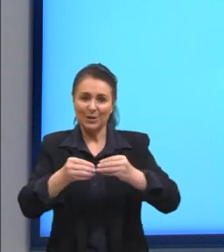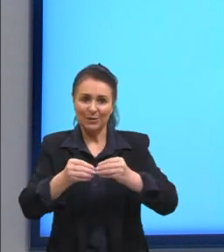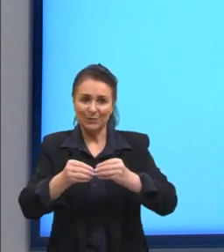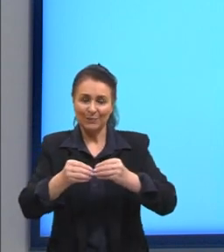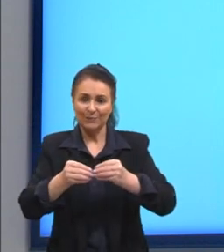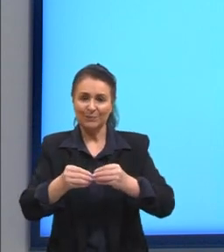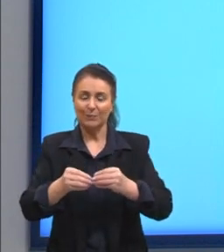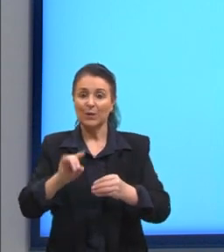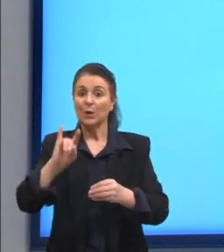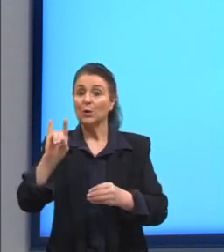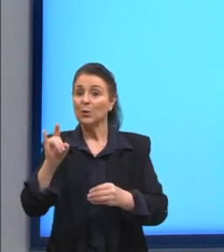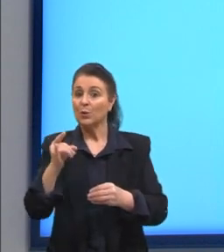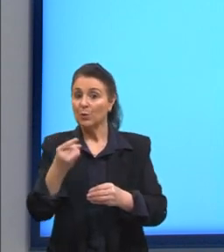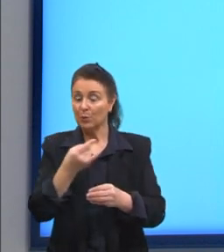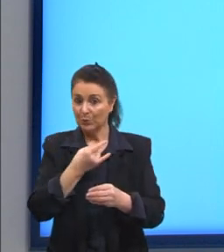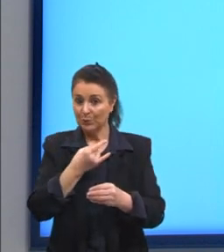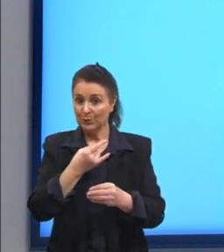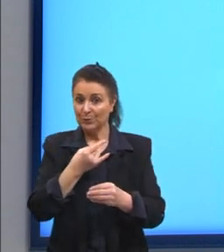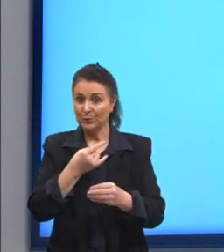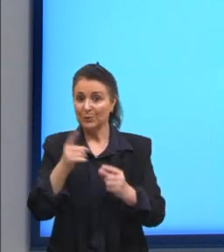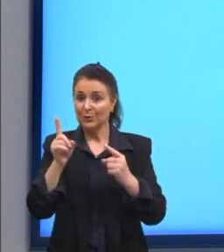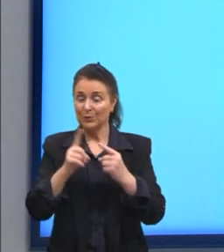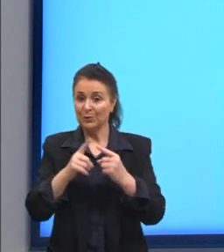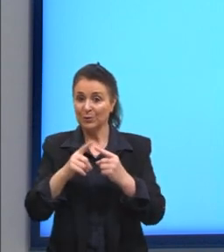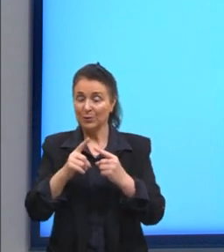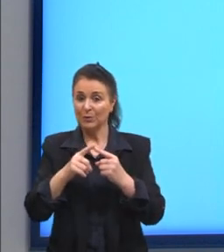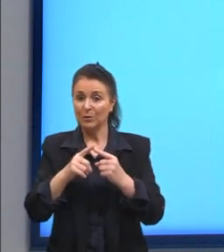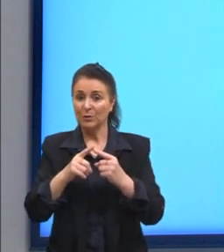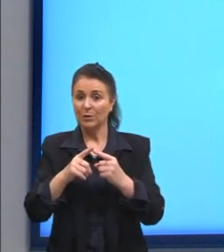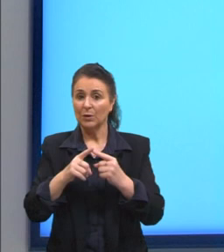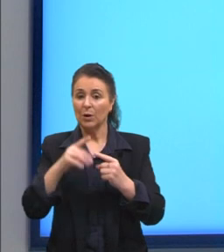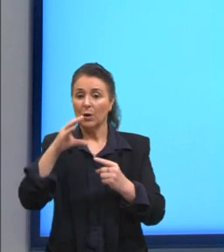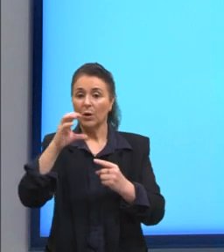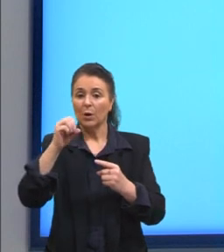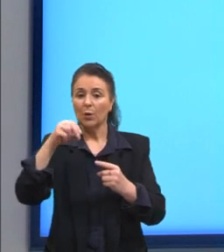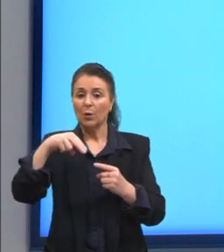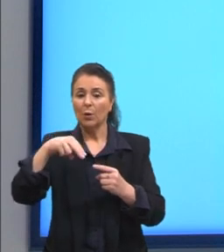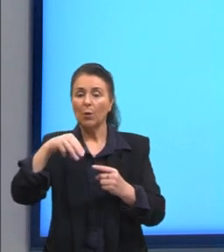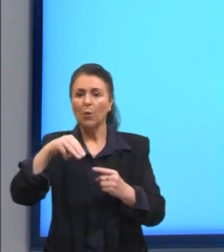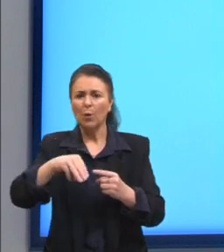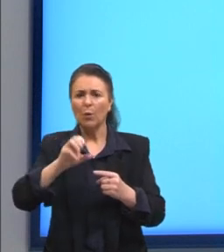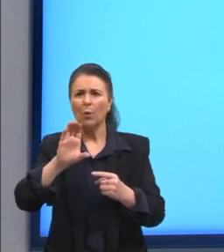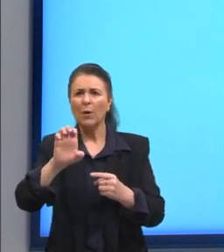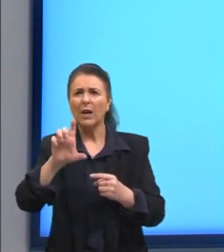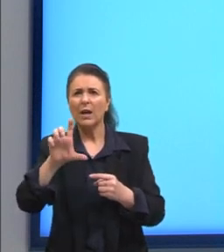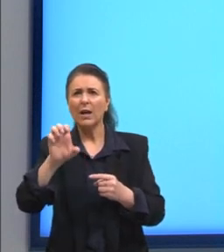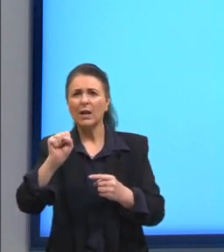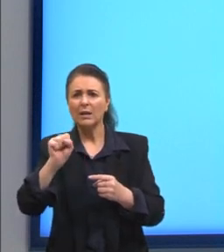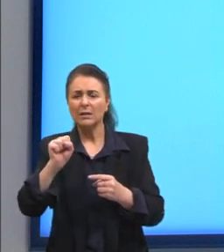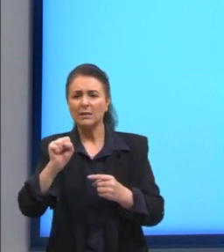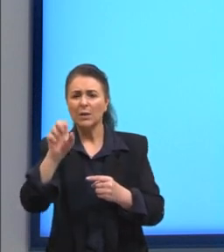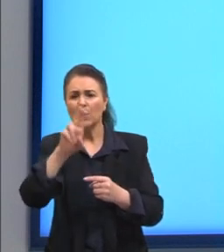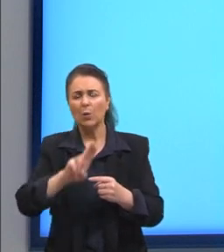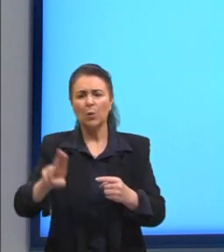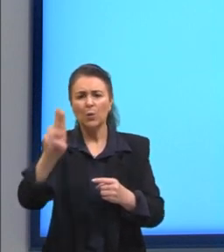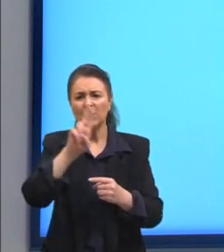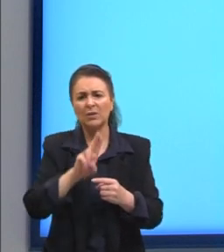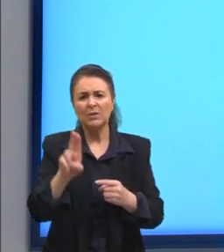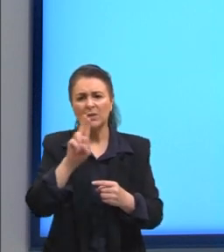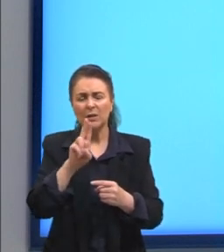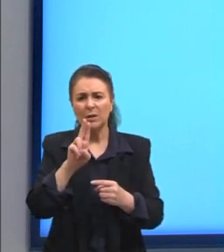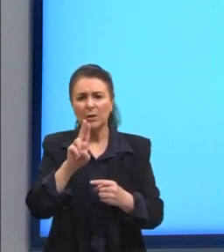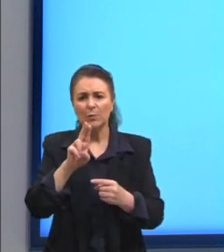E o nosso último tipo ali. Com eles, trocamos e-mails, usamos programas de